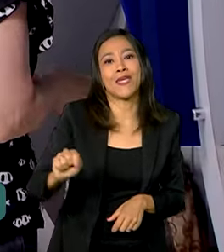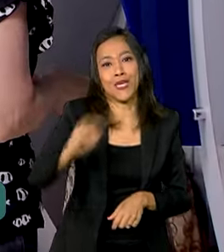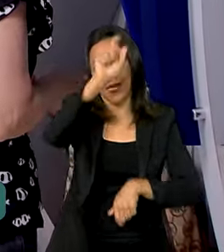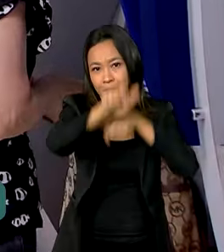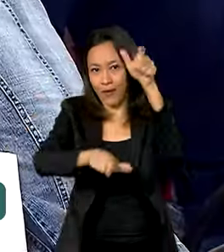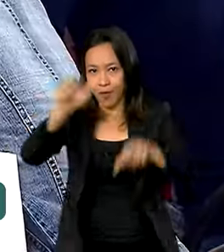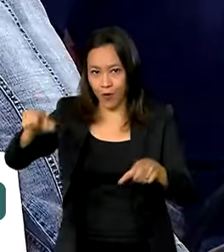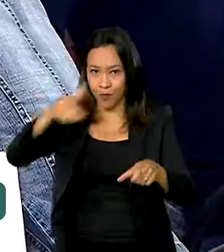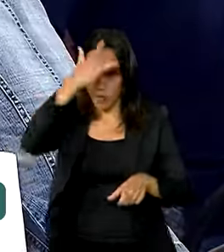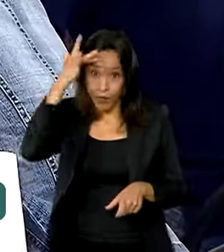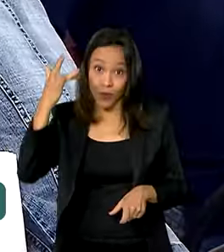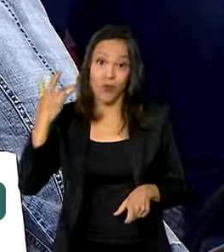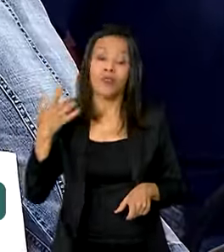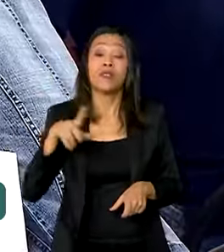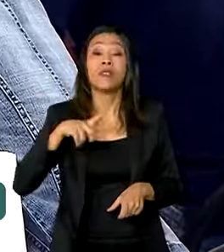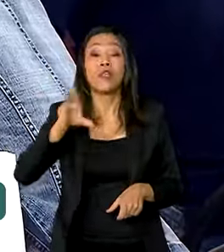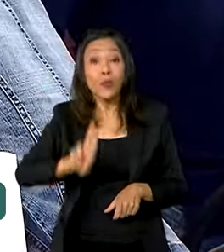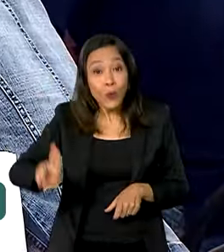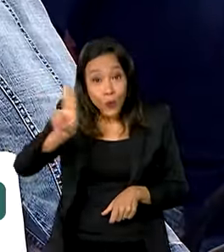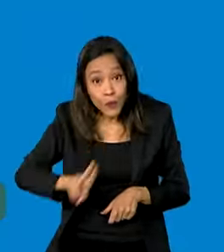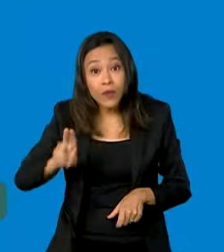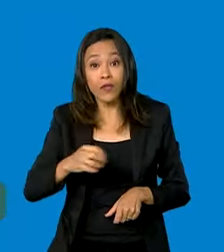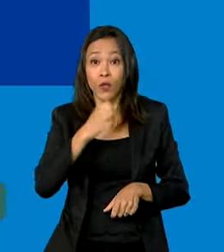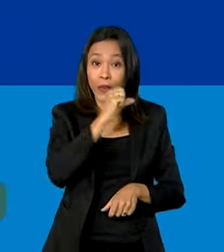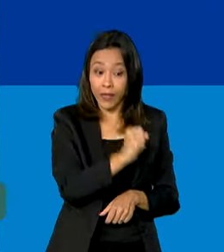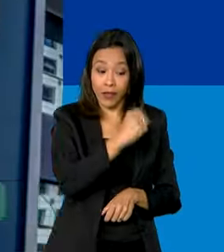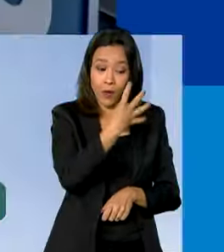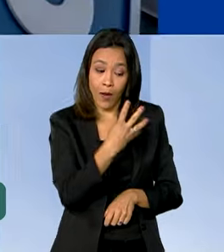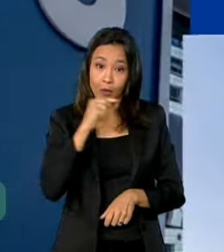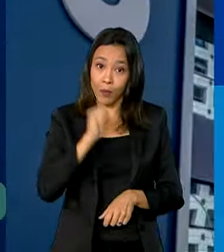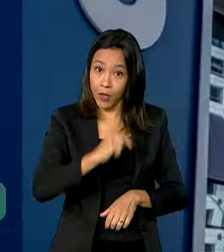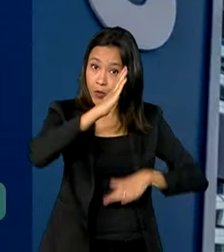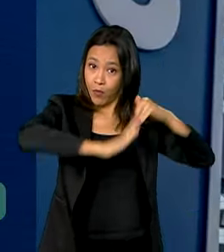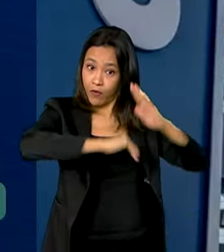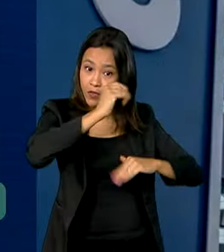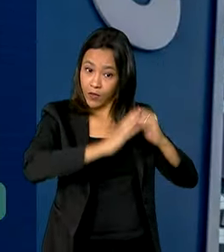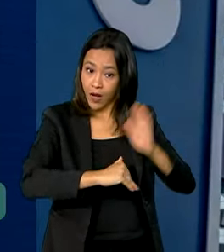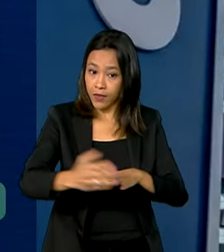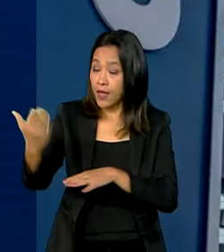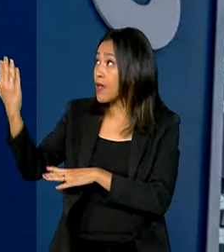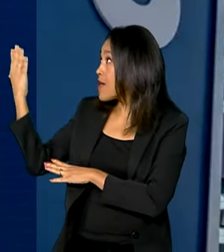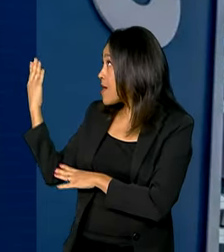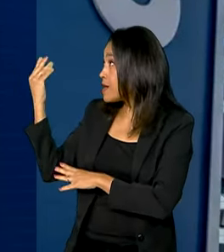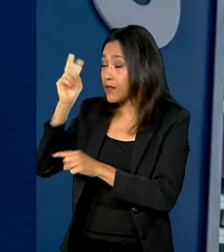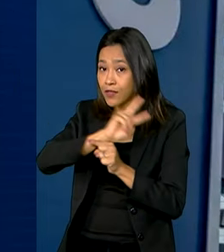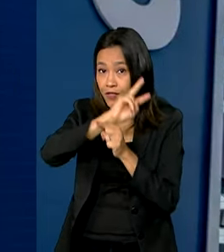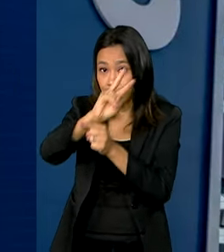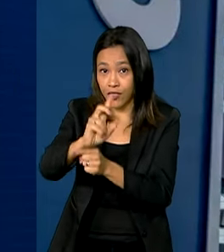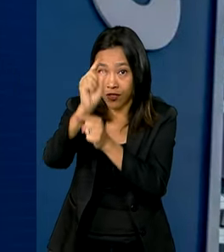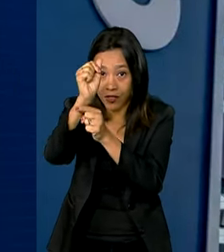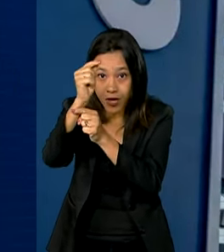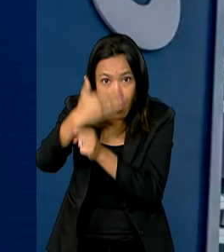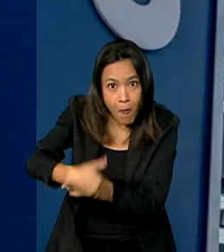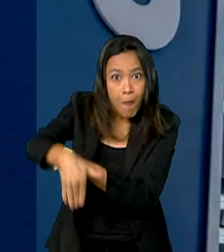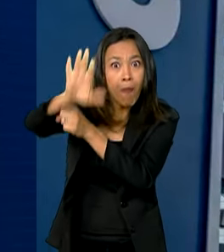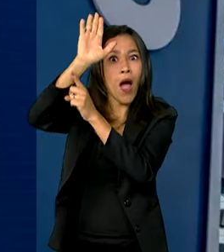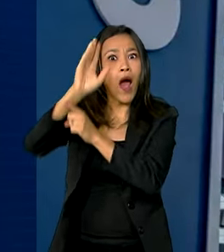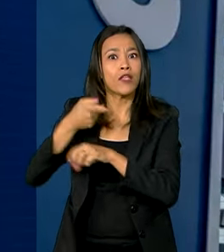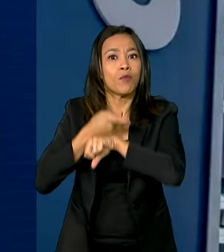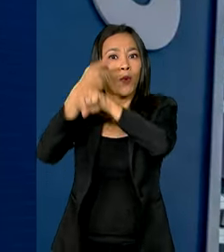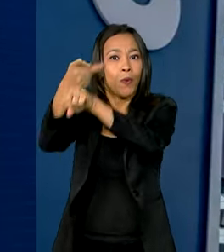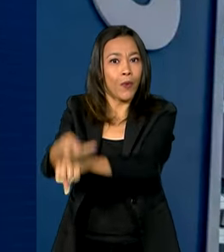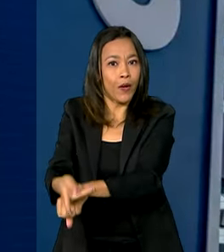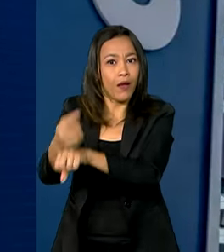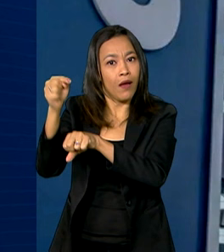e 84 mil empregados. O crédito imobiliário da Caixa é o mais representativo na